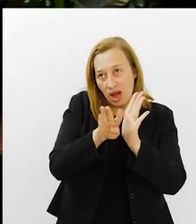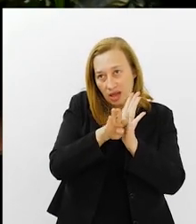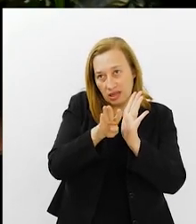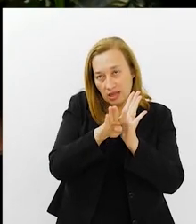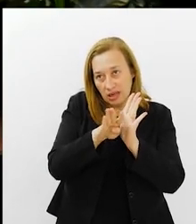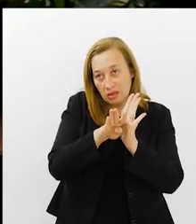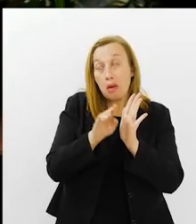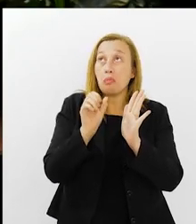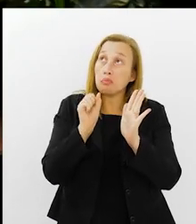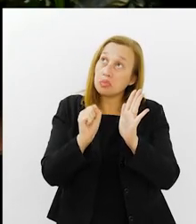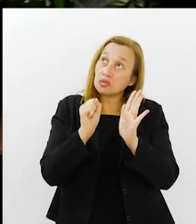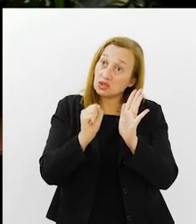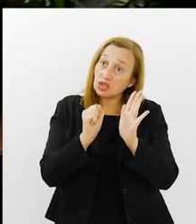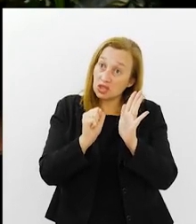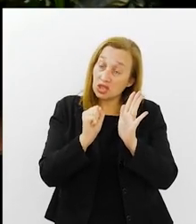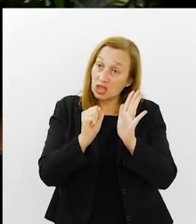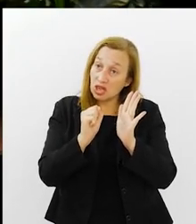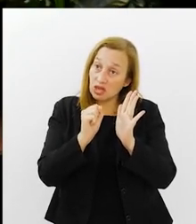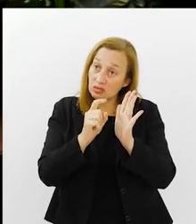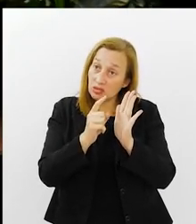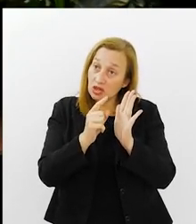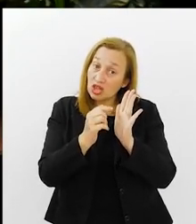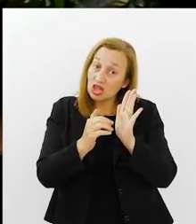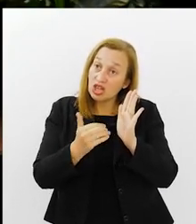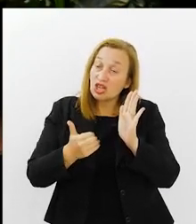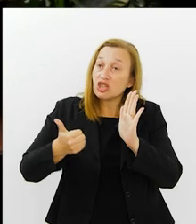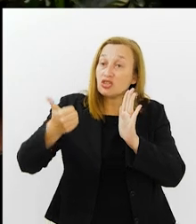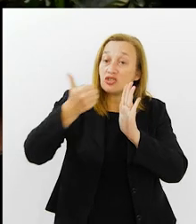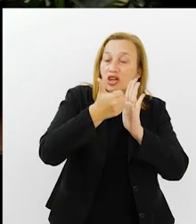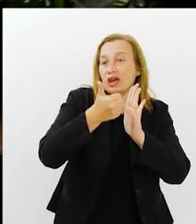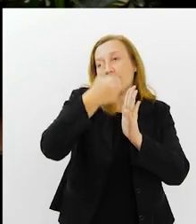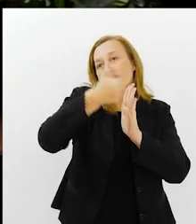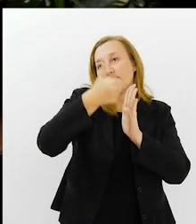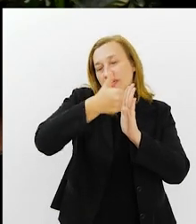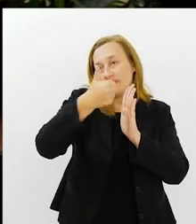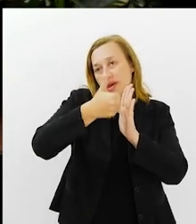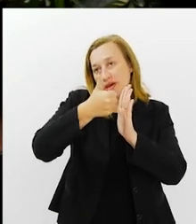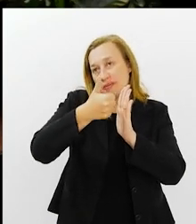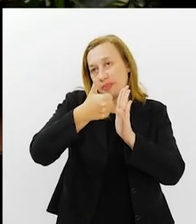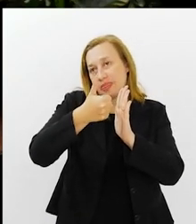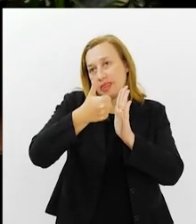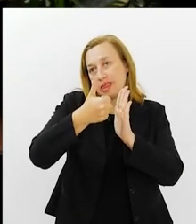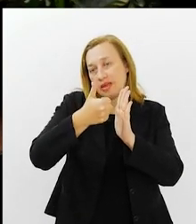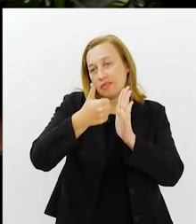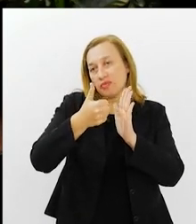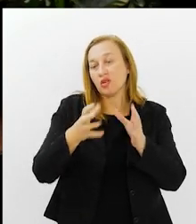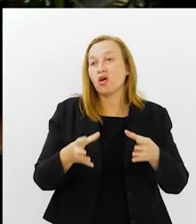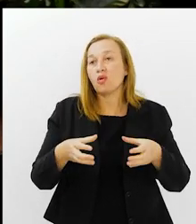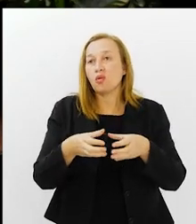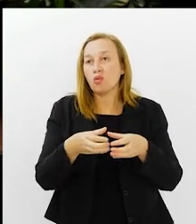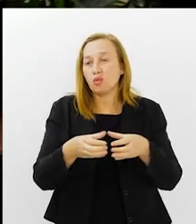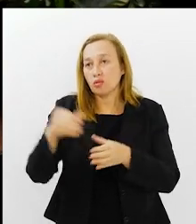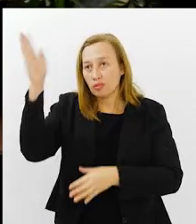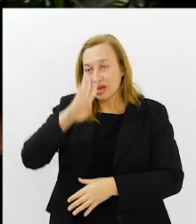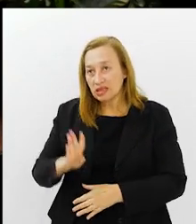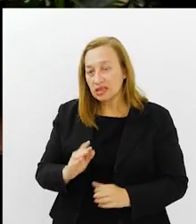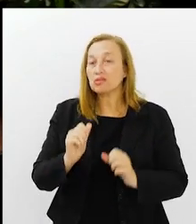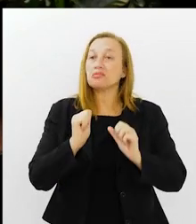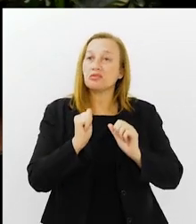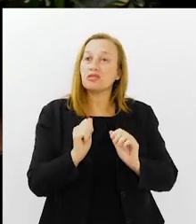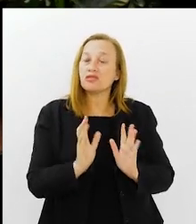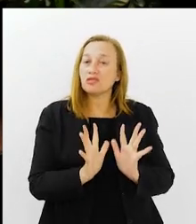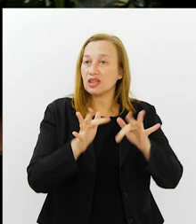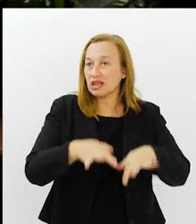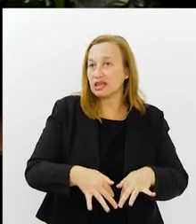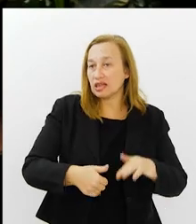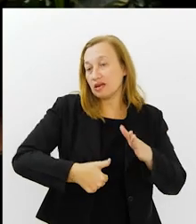resultados e se tivéssemos vencido também o Paraguai, a seleção terminaria em primeiro lugar. Mas aí caiu